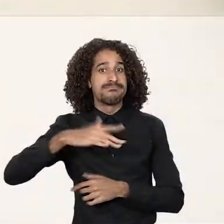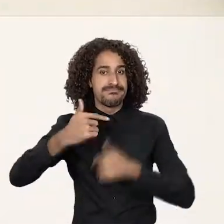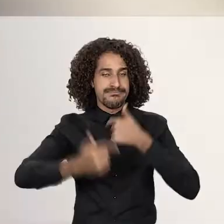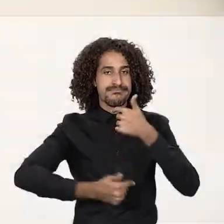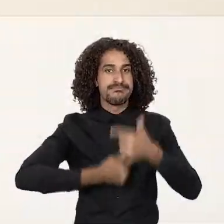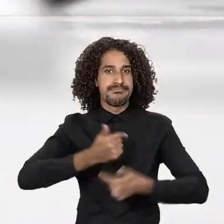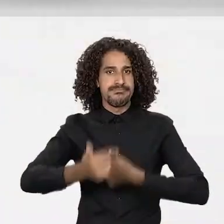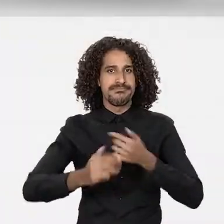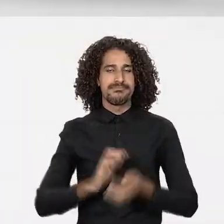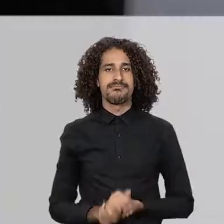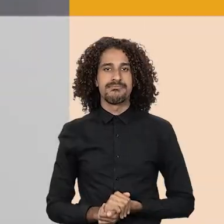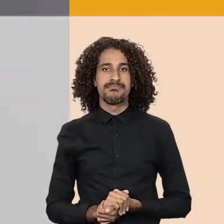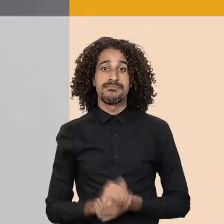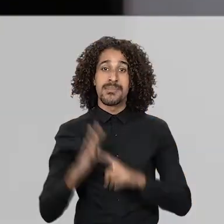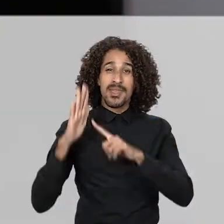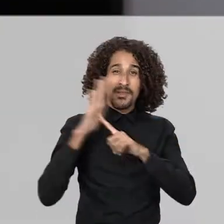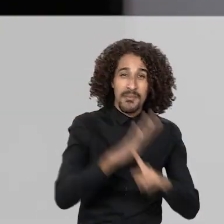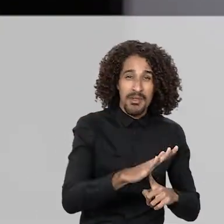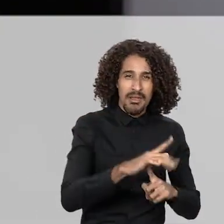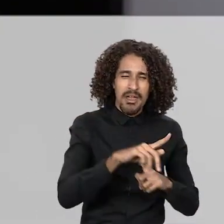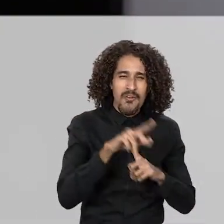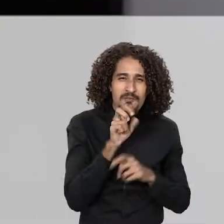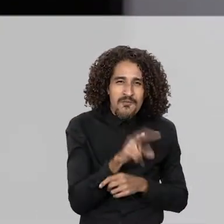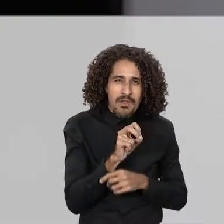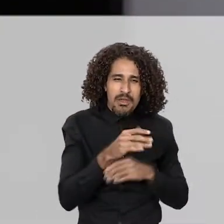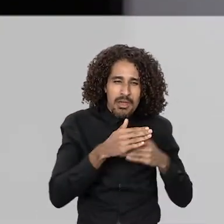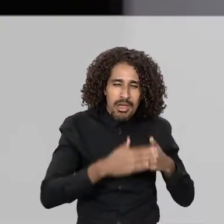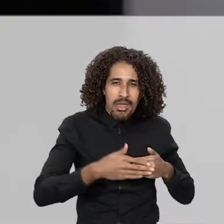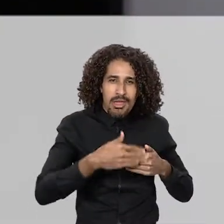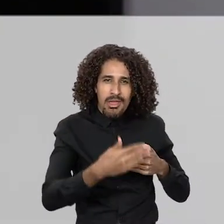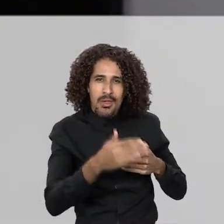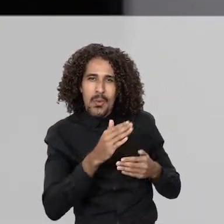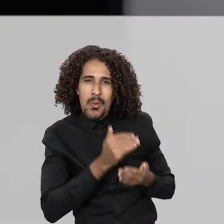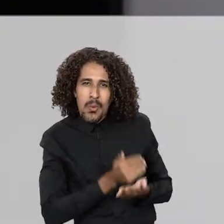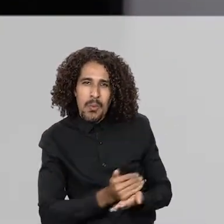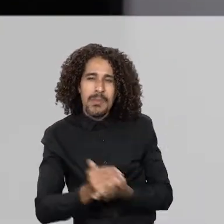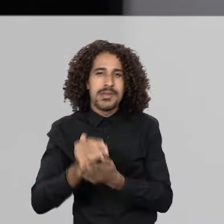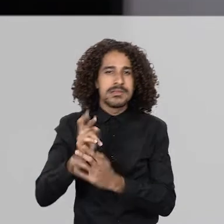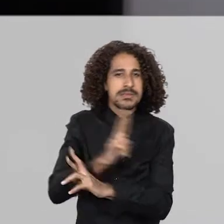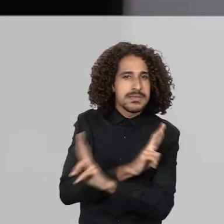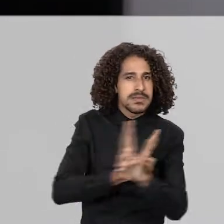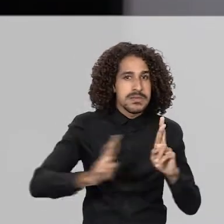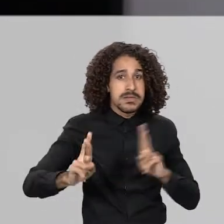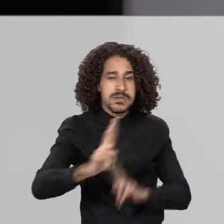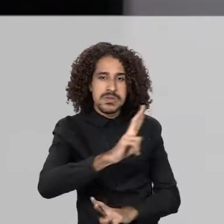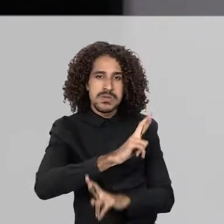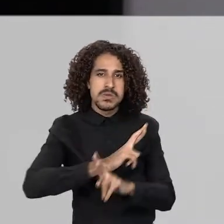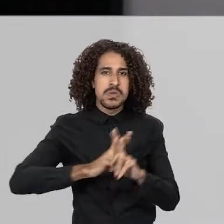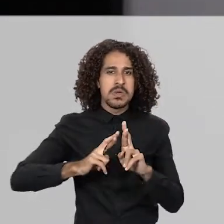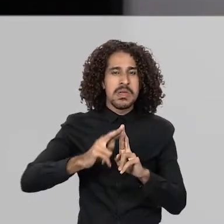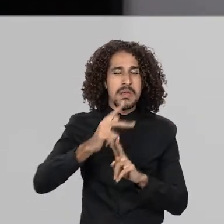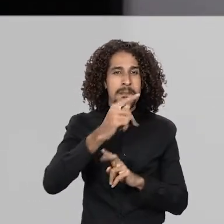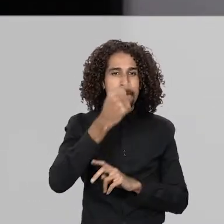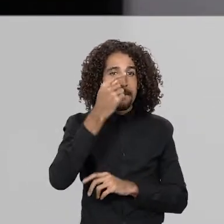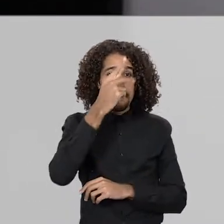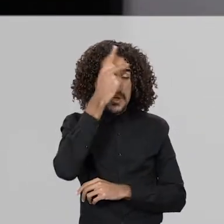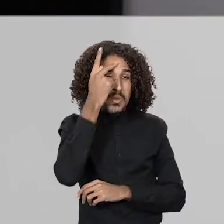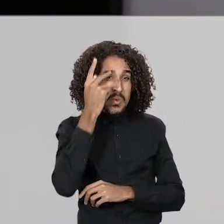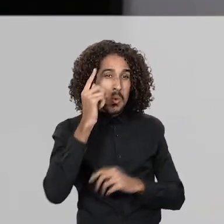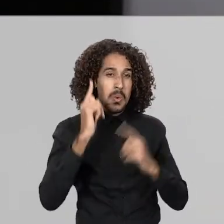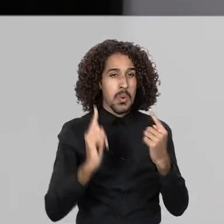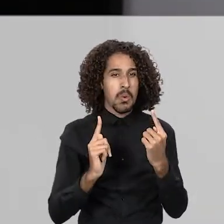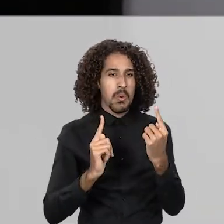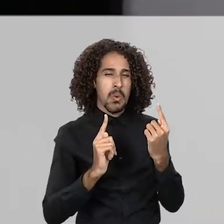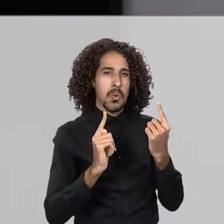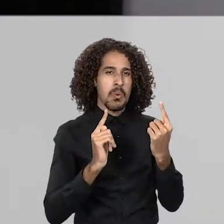de trabalho. O assédio moral é um veneno lento que se insere dentro das relações e faz com que alguém